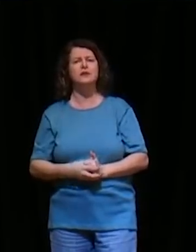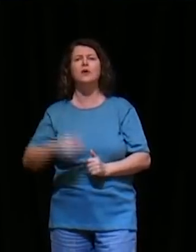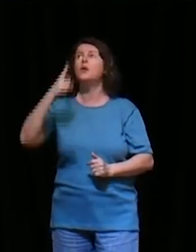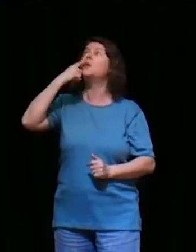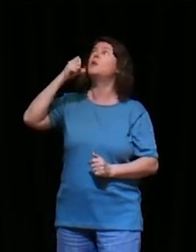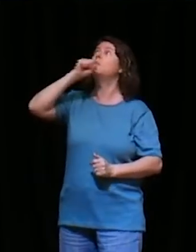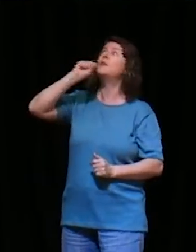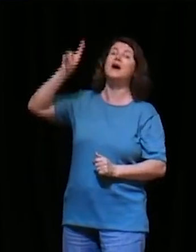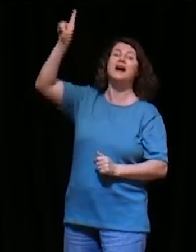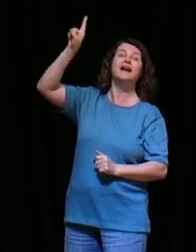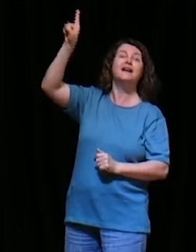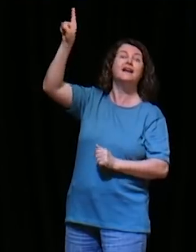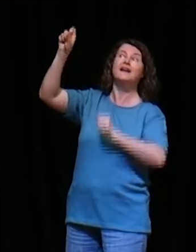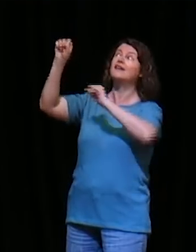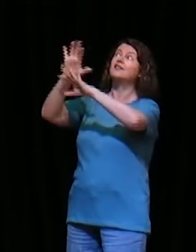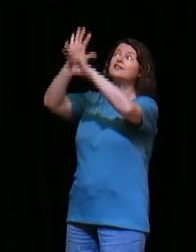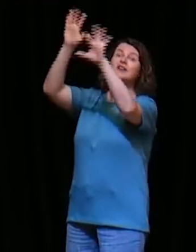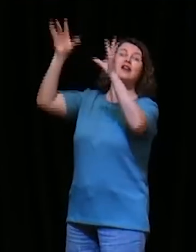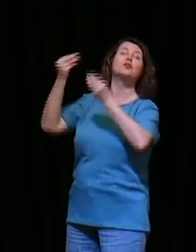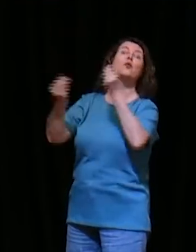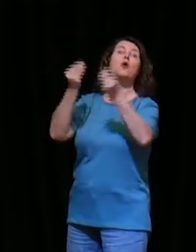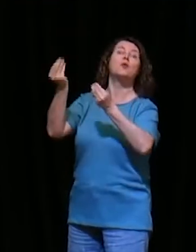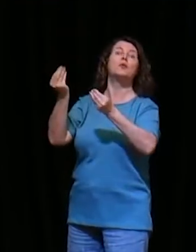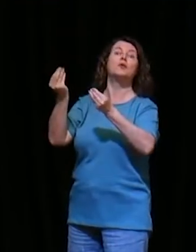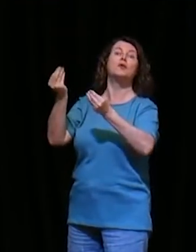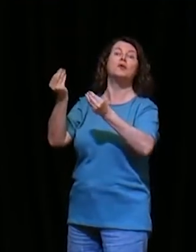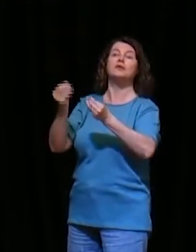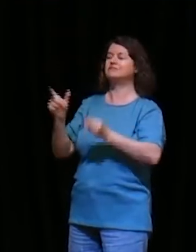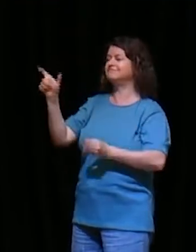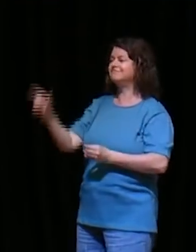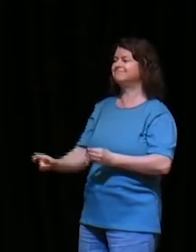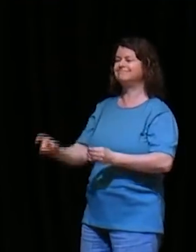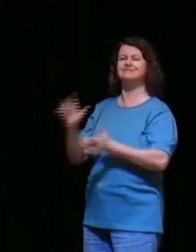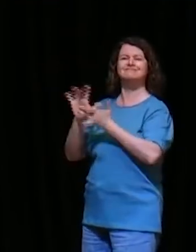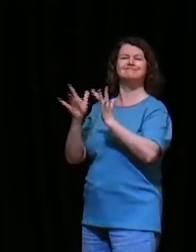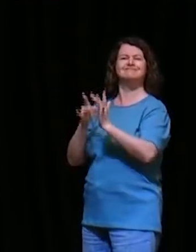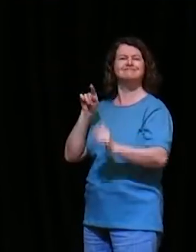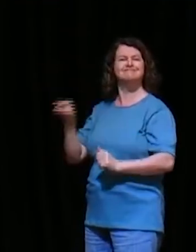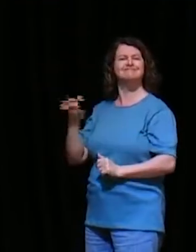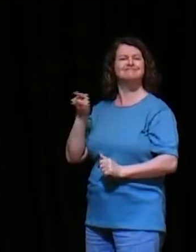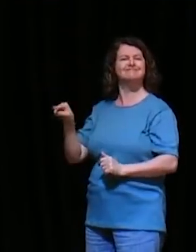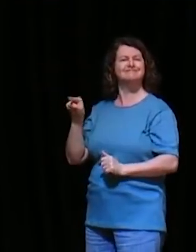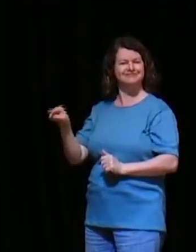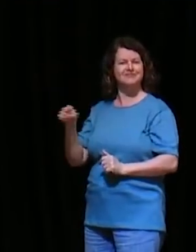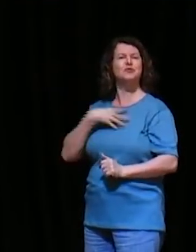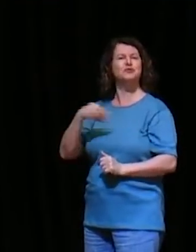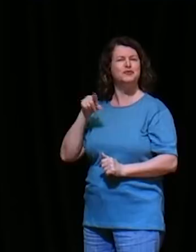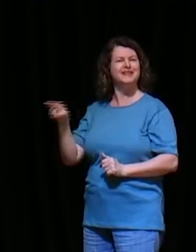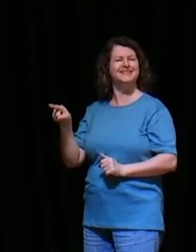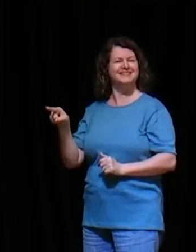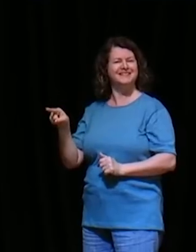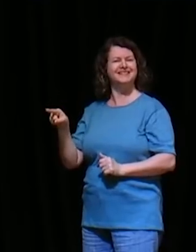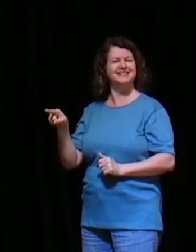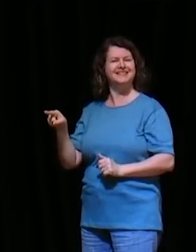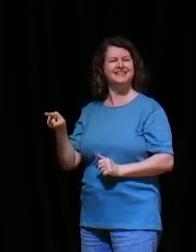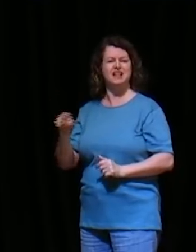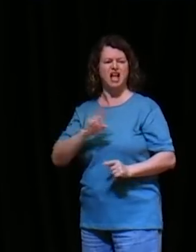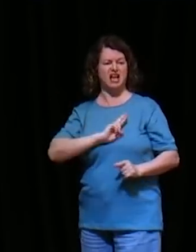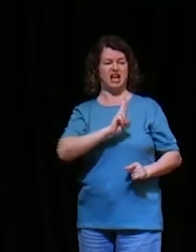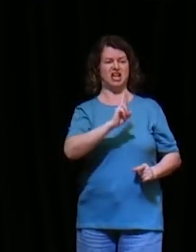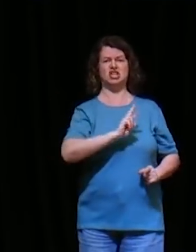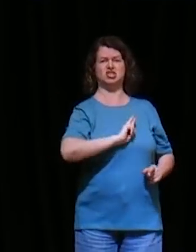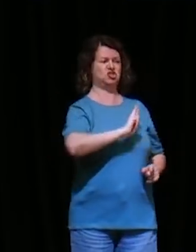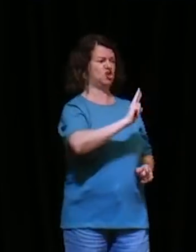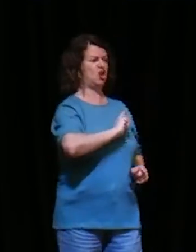tem uma forma, de você glorificar a Deus, através, de Jesus Cristo, de Nazaré, religião, nenhum outro